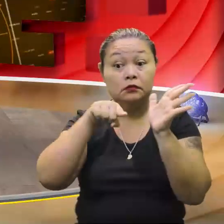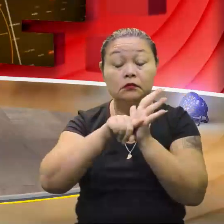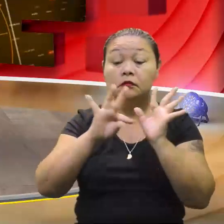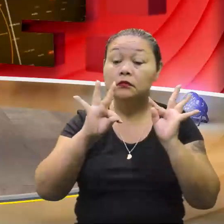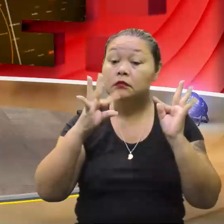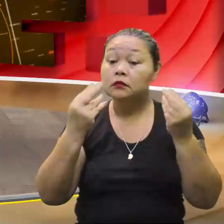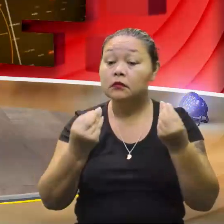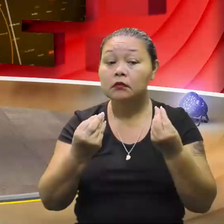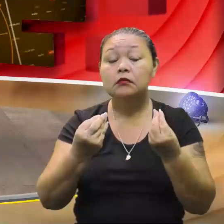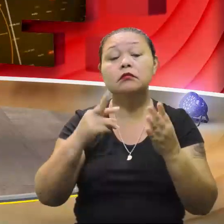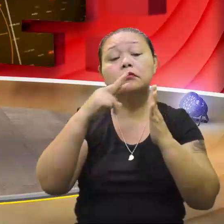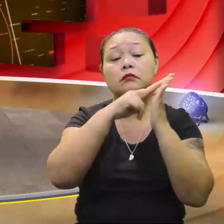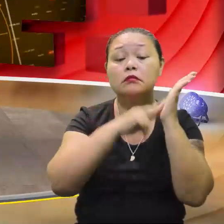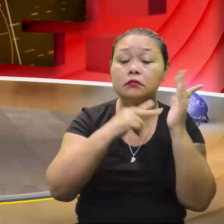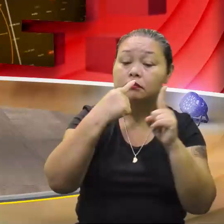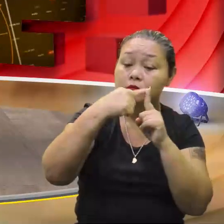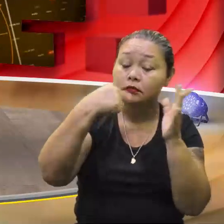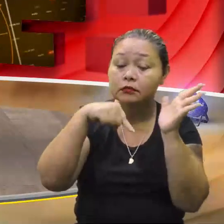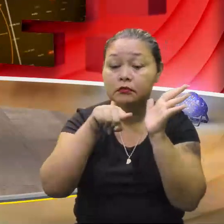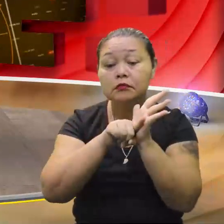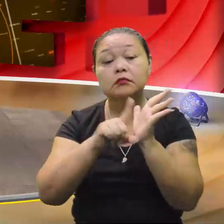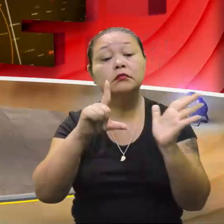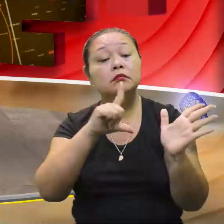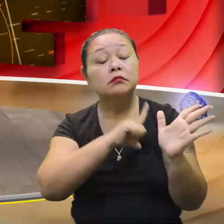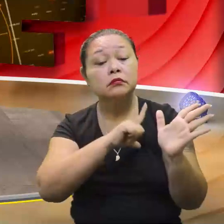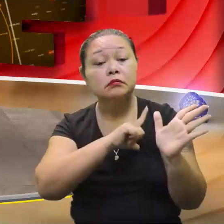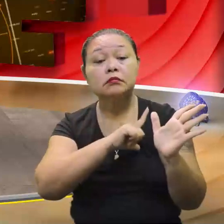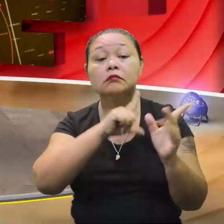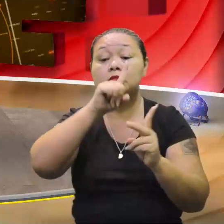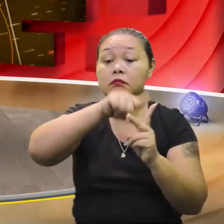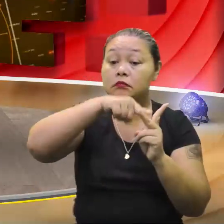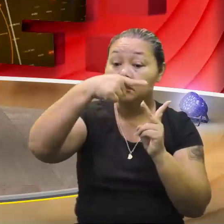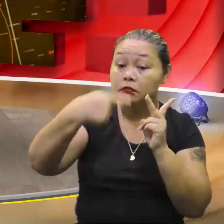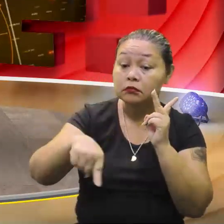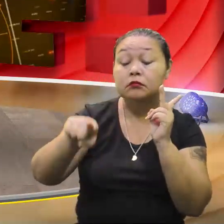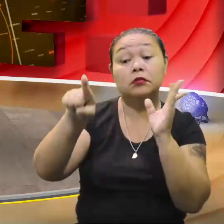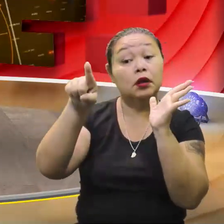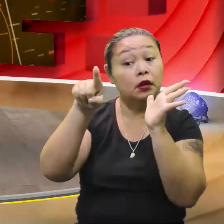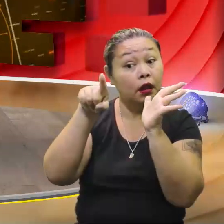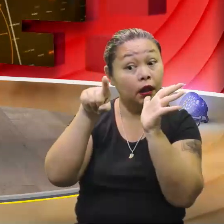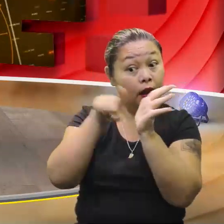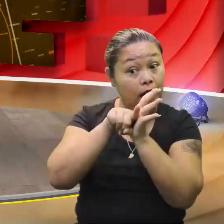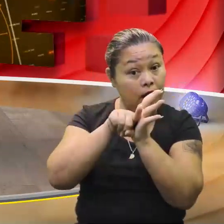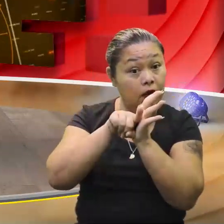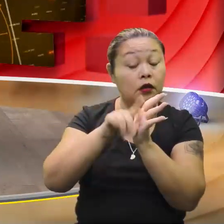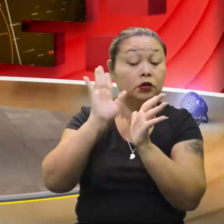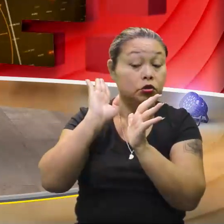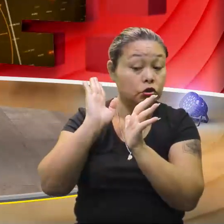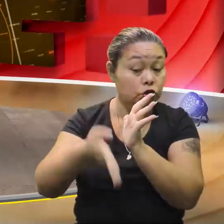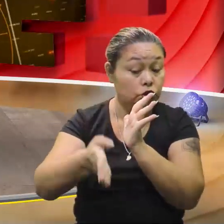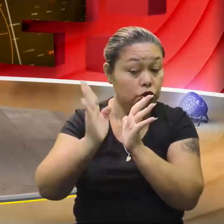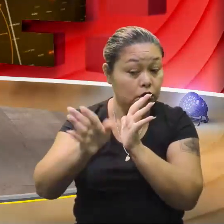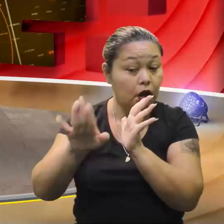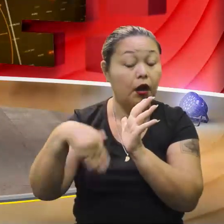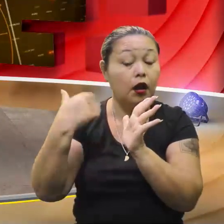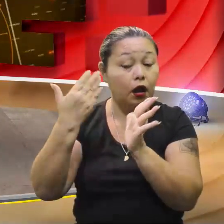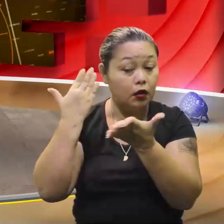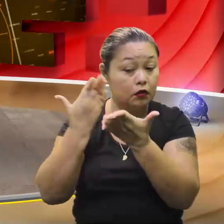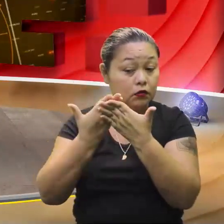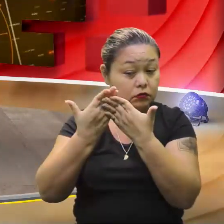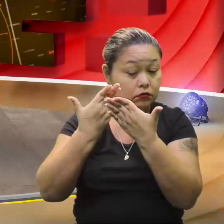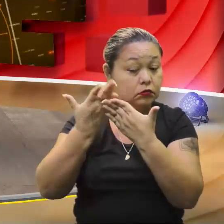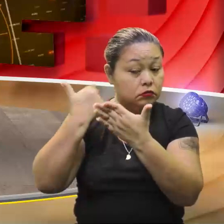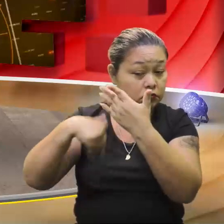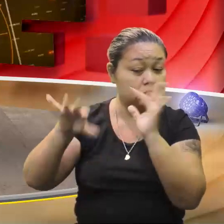Toda vez que tiver regra de sinal, toda vez que tiver raiz de número negativo, a gente vai ver. A gente já viu, né? Quando a gente estudou os números